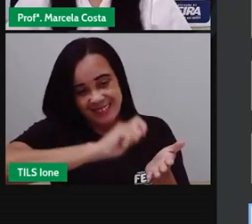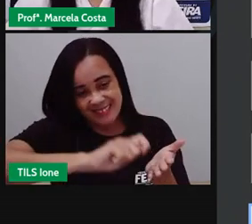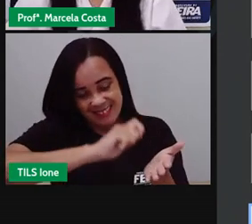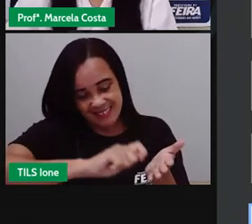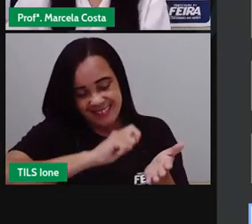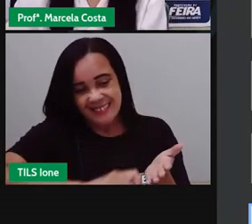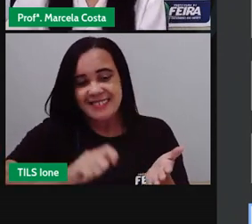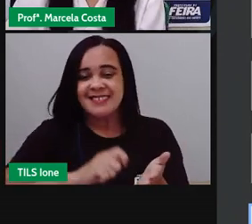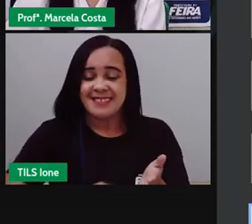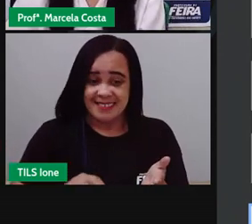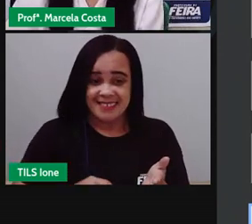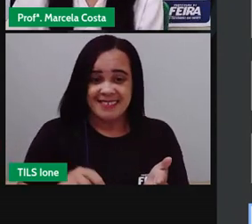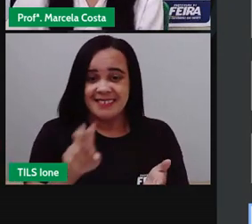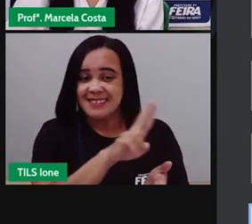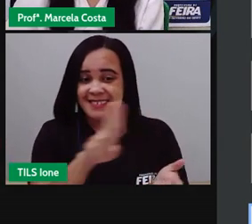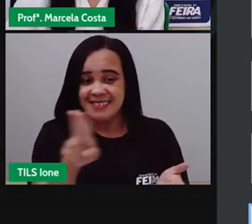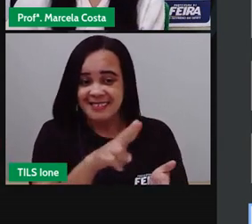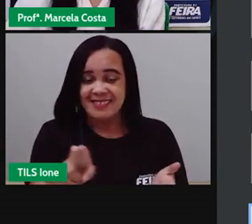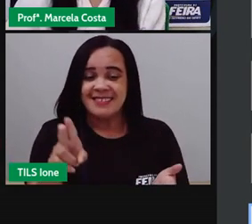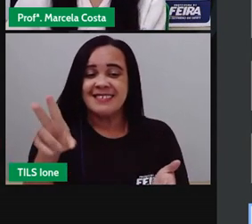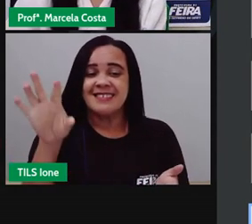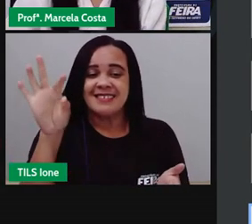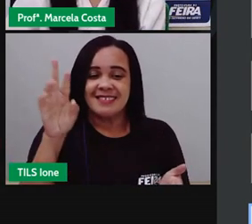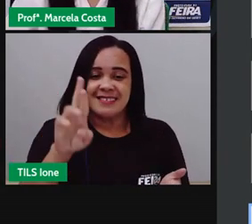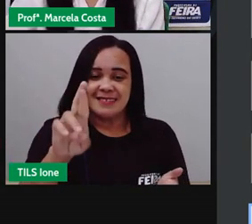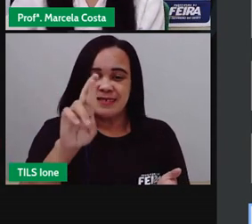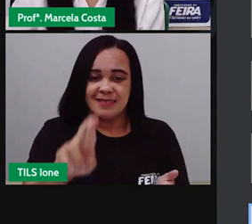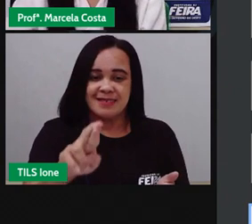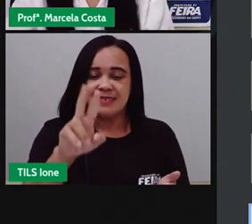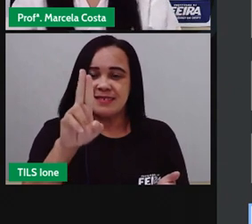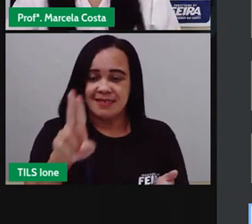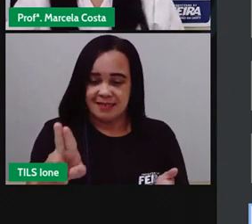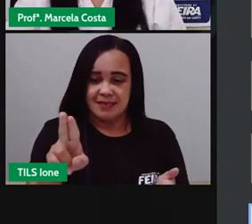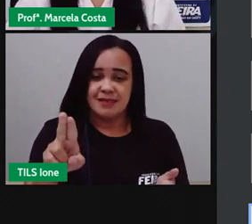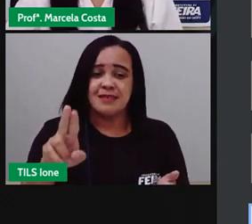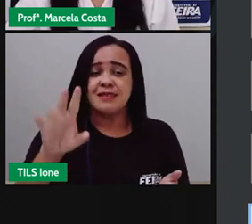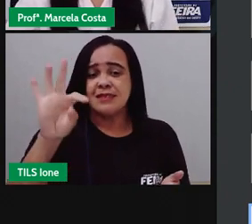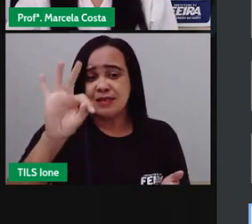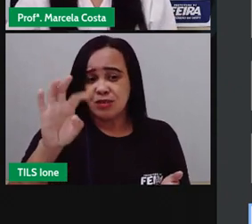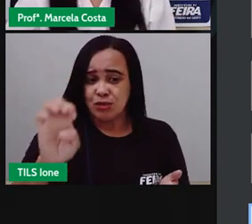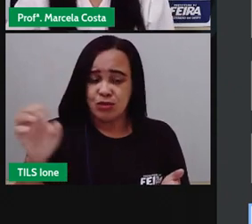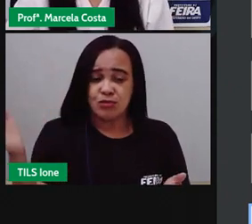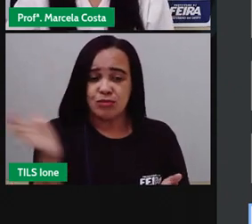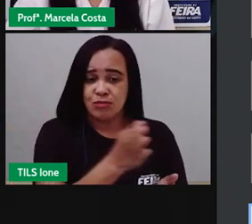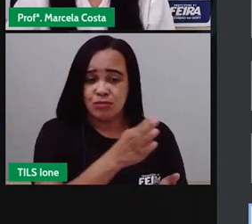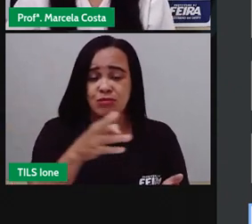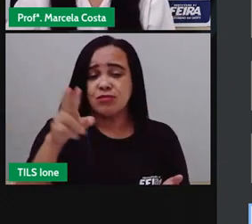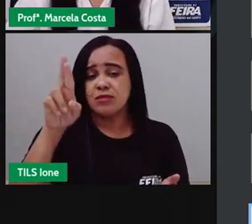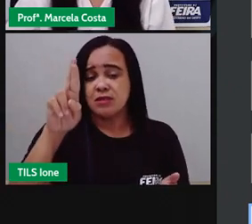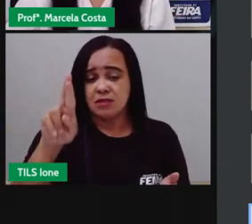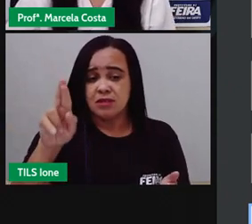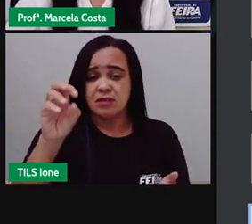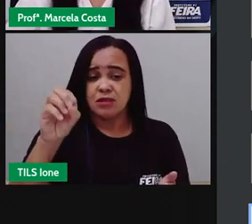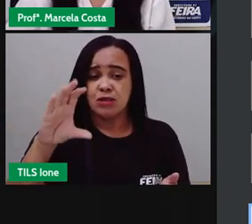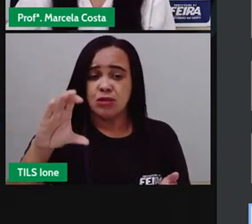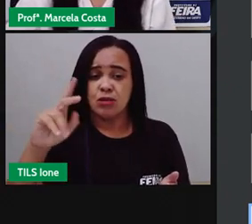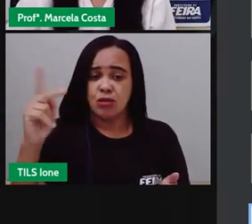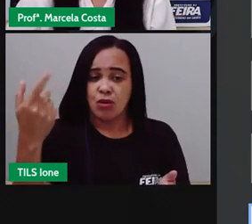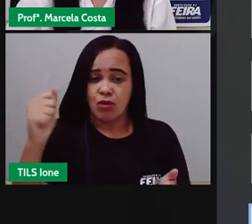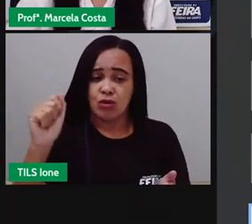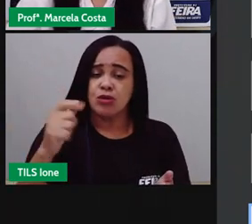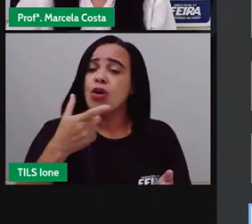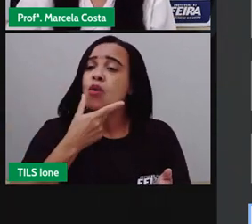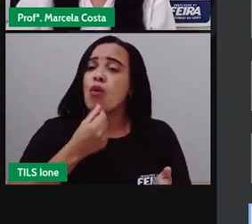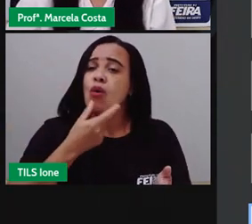Rocha. E também a foto do ilustrador, o Alberto